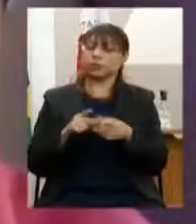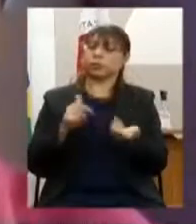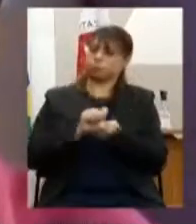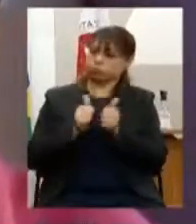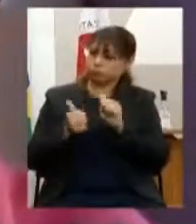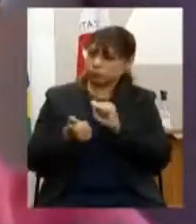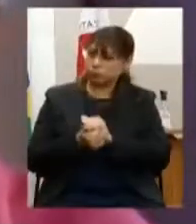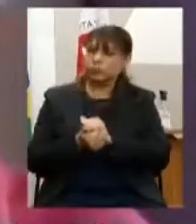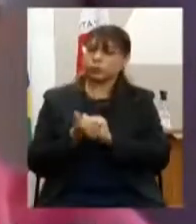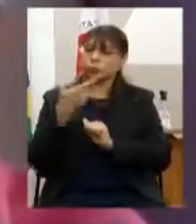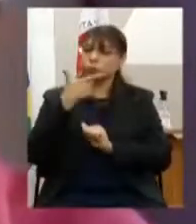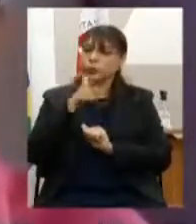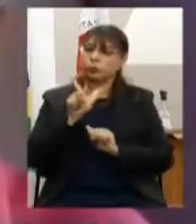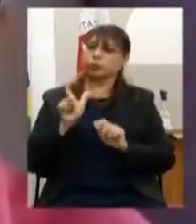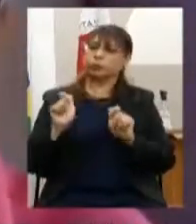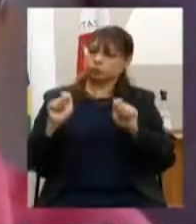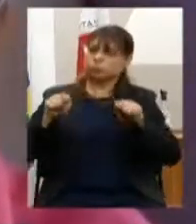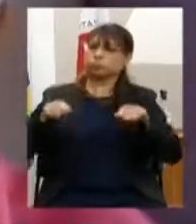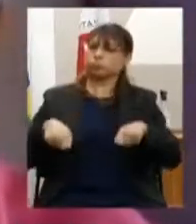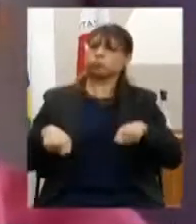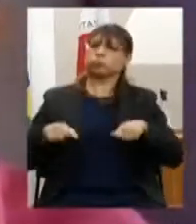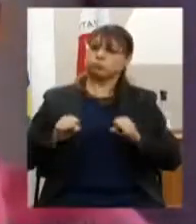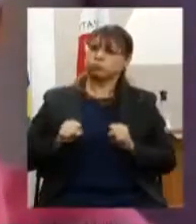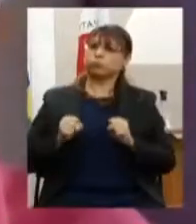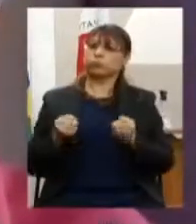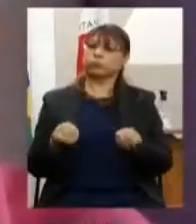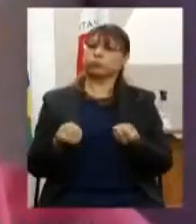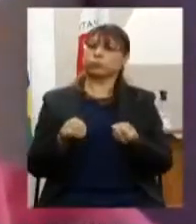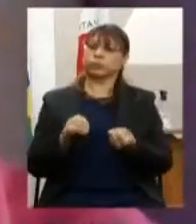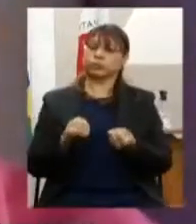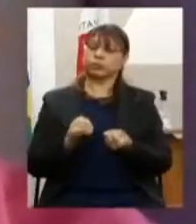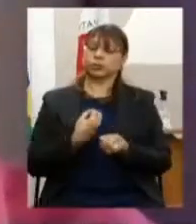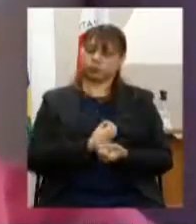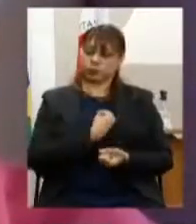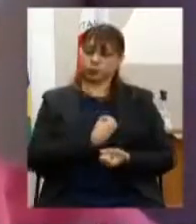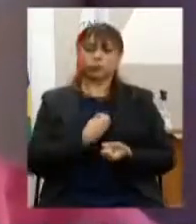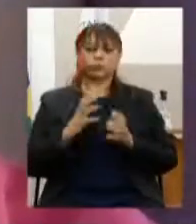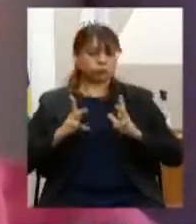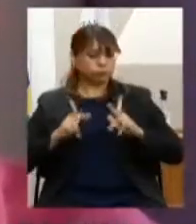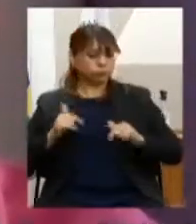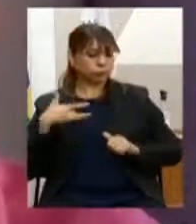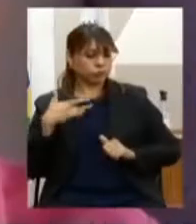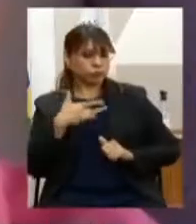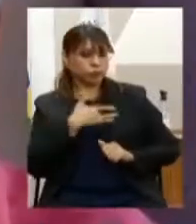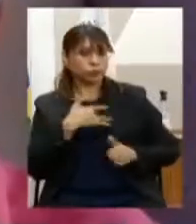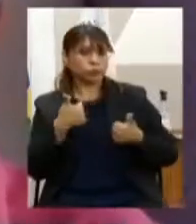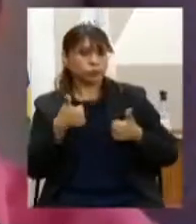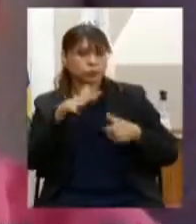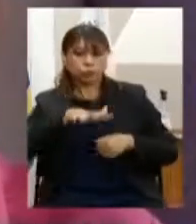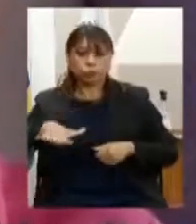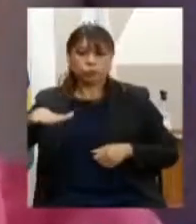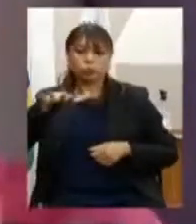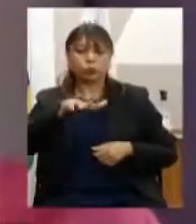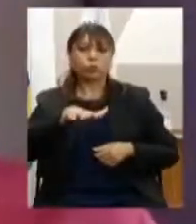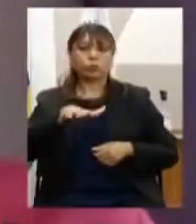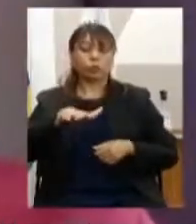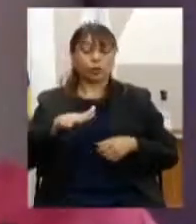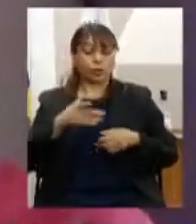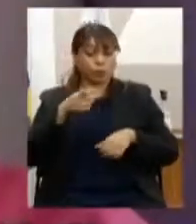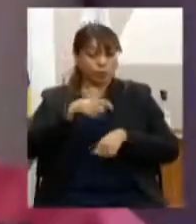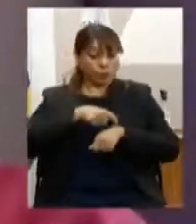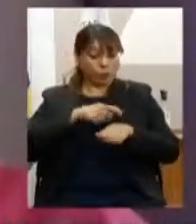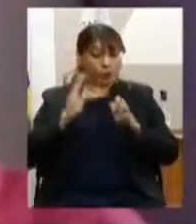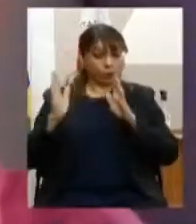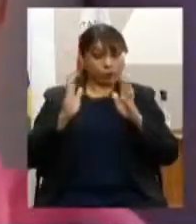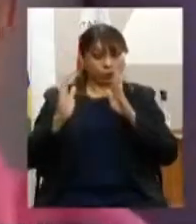para a garantia de segurança sanitária do ambiente durante e após